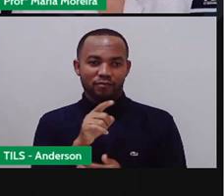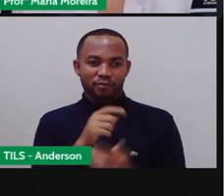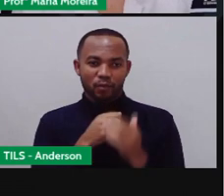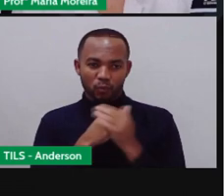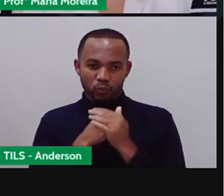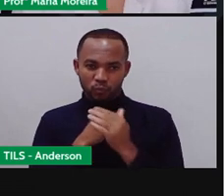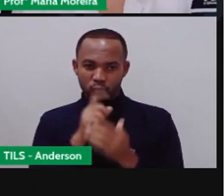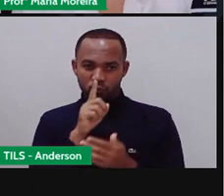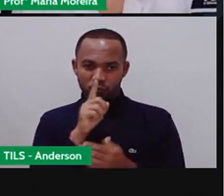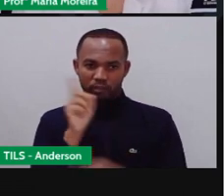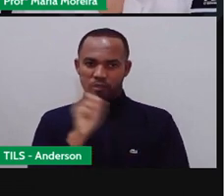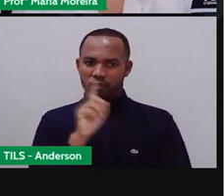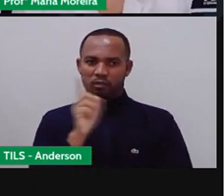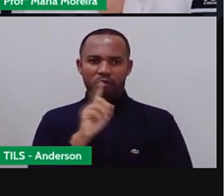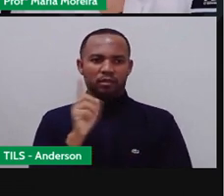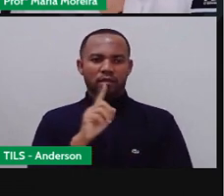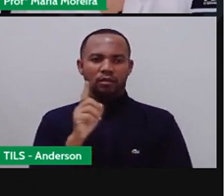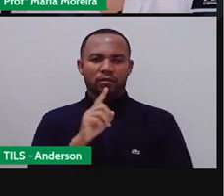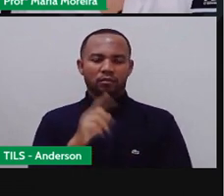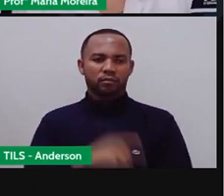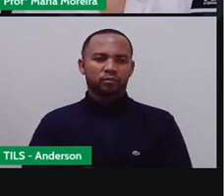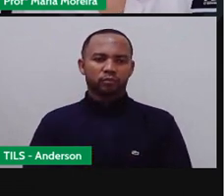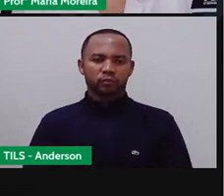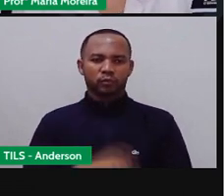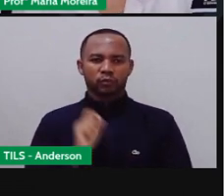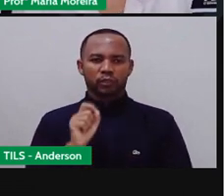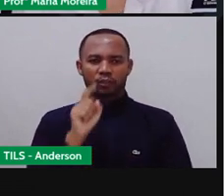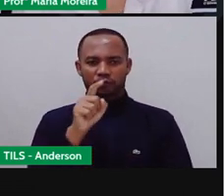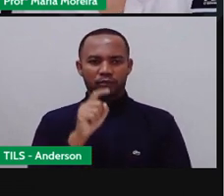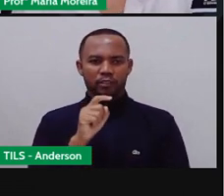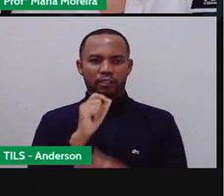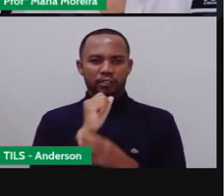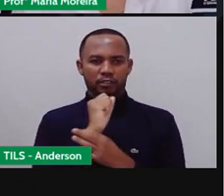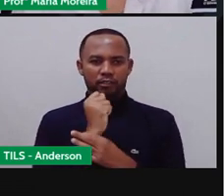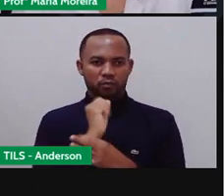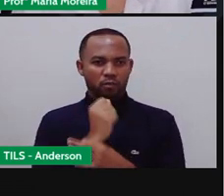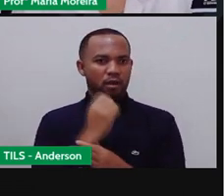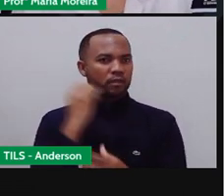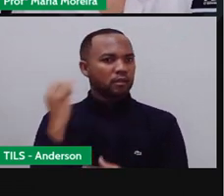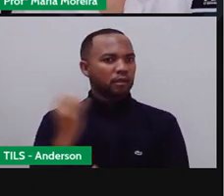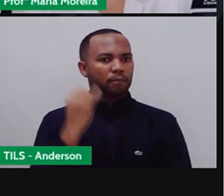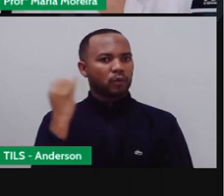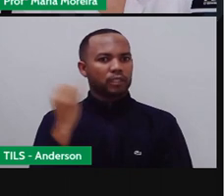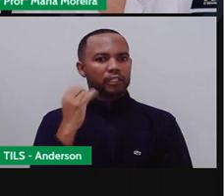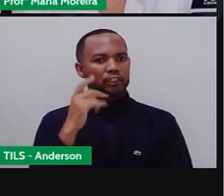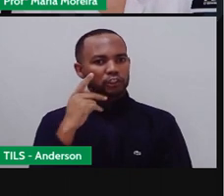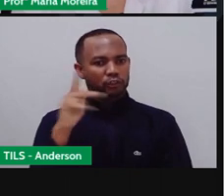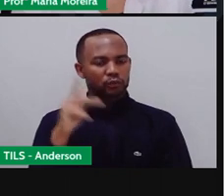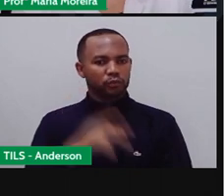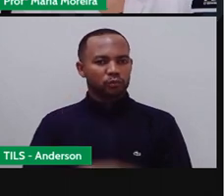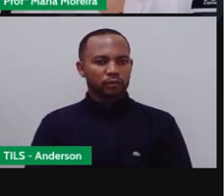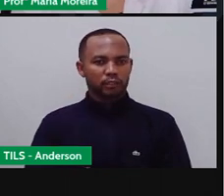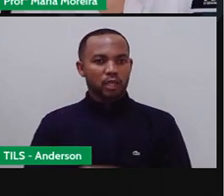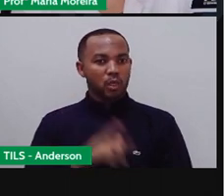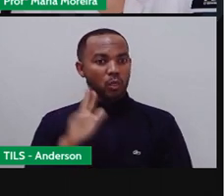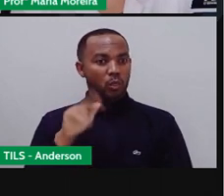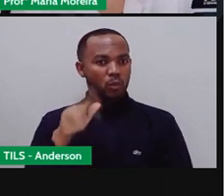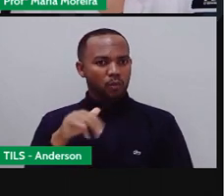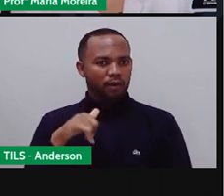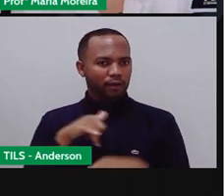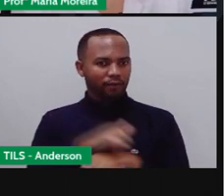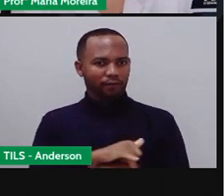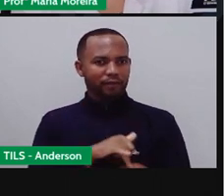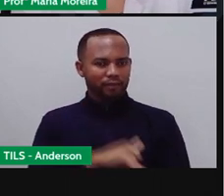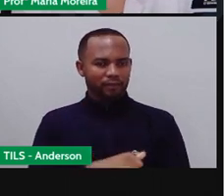vocês, na verdade, são as pessoas que vão garantir a segurança. Não se enganem. Pedofilia